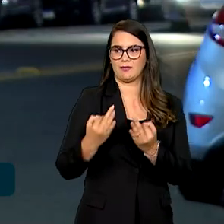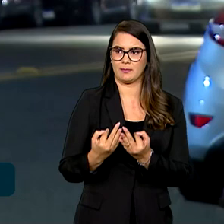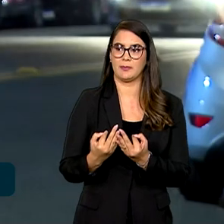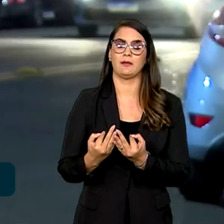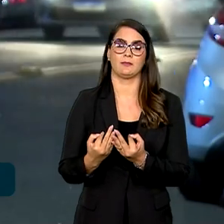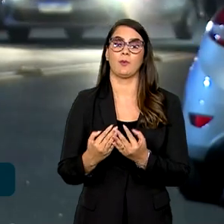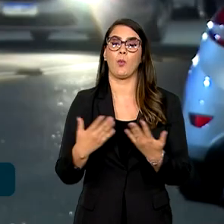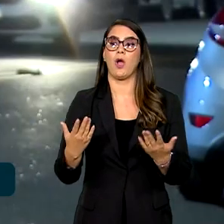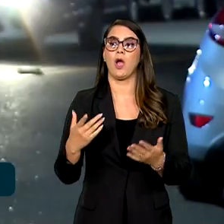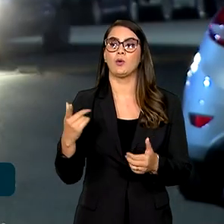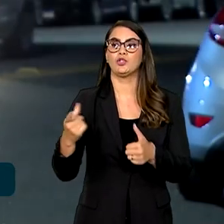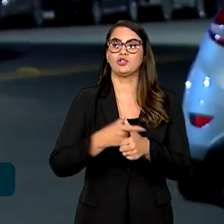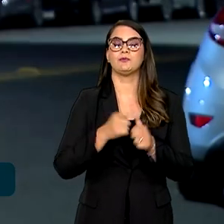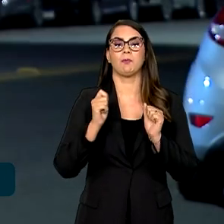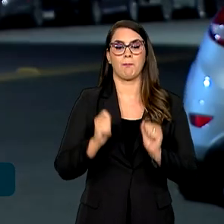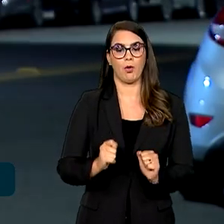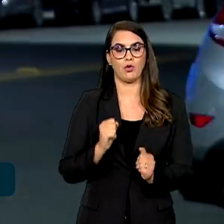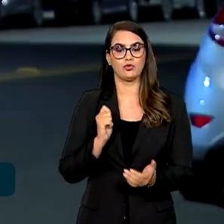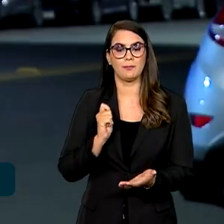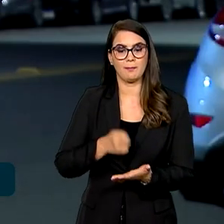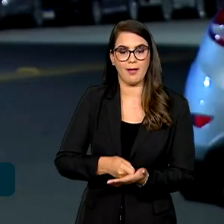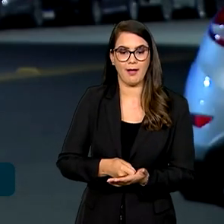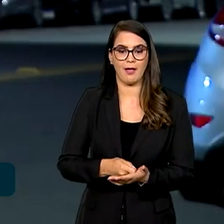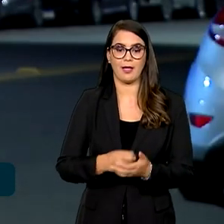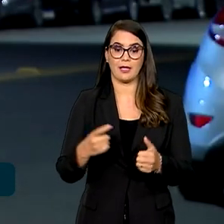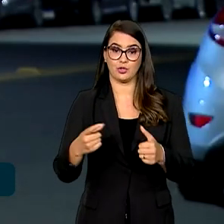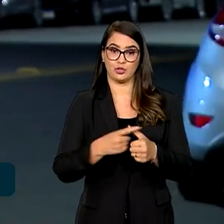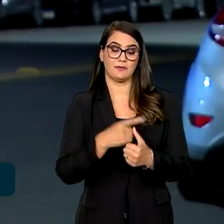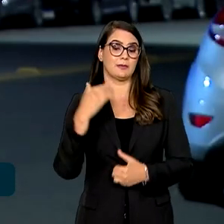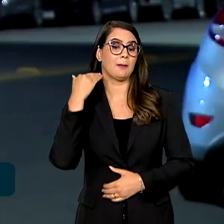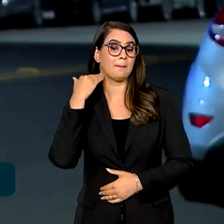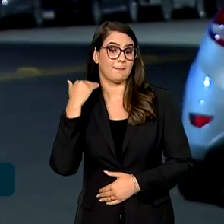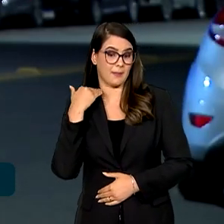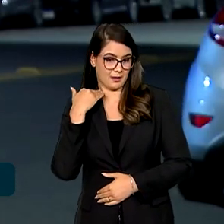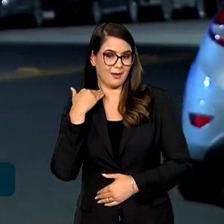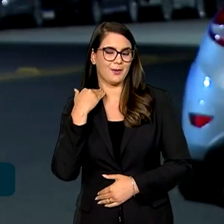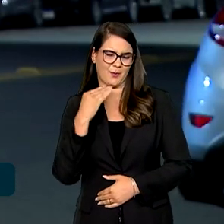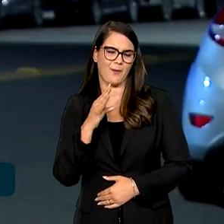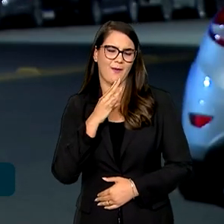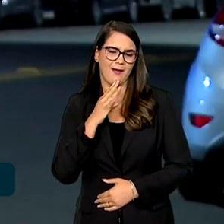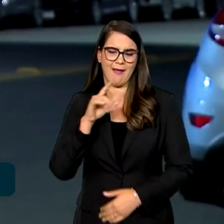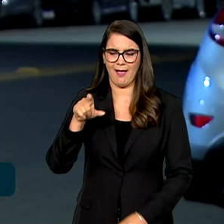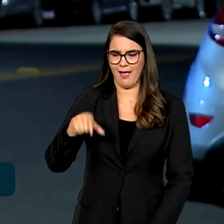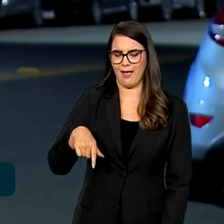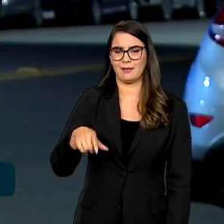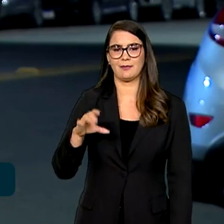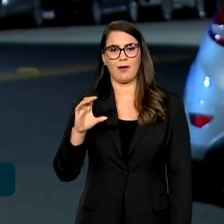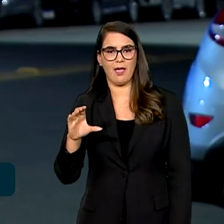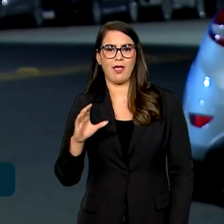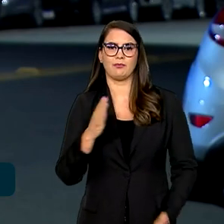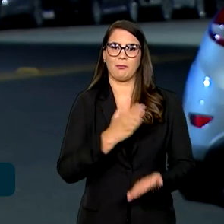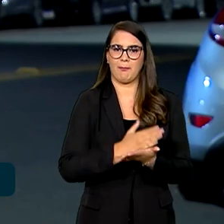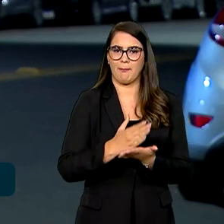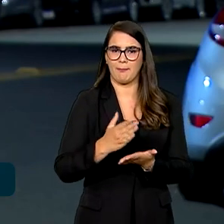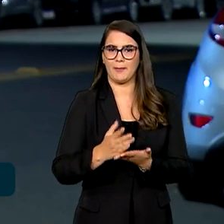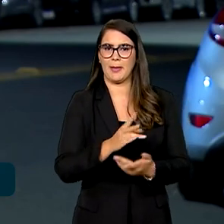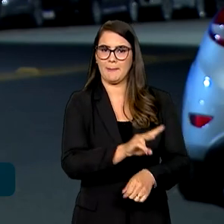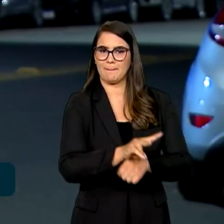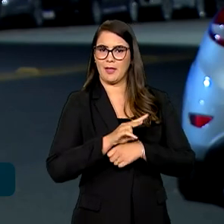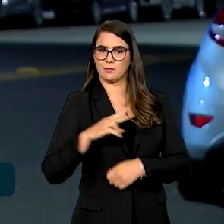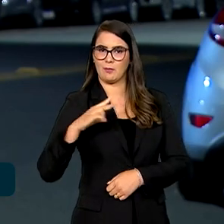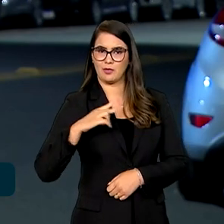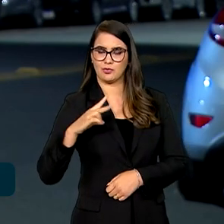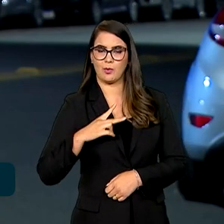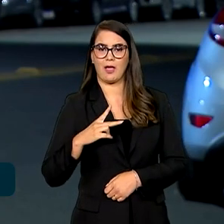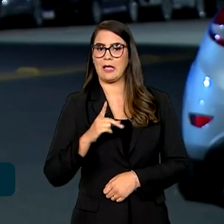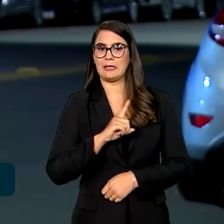dívidas que podem ser renegociadas? As chamadas dívidas bancárias, a gente conhece bem, né, cartão de crédito, financiamento, empréstimo pessoal e